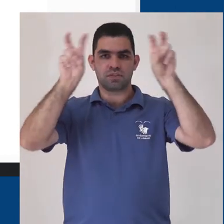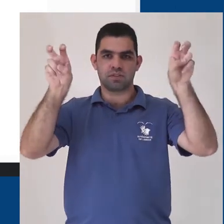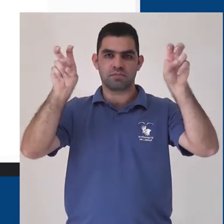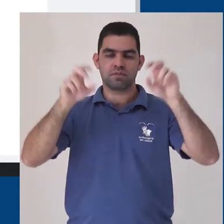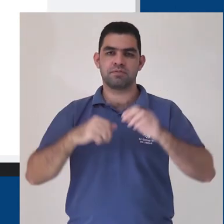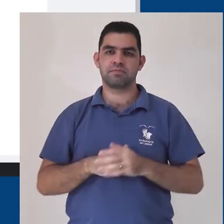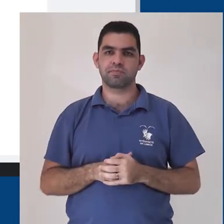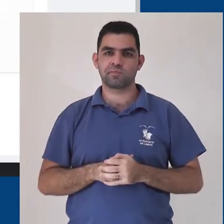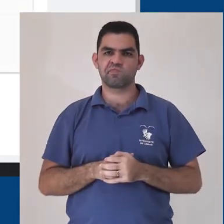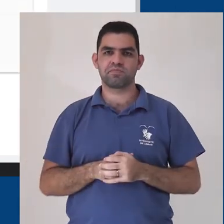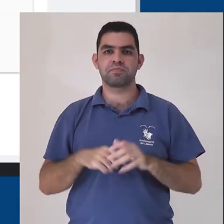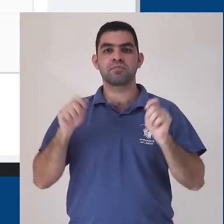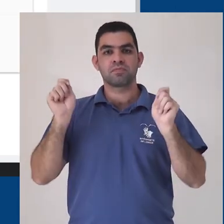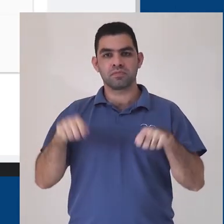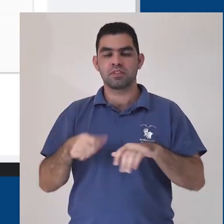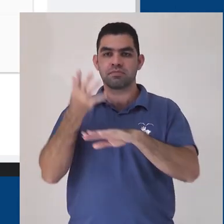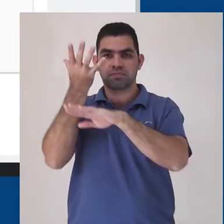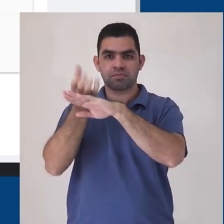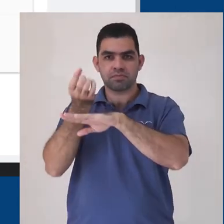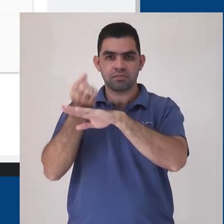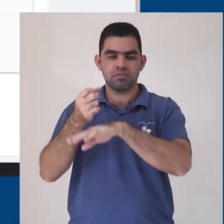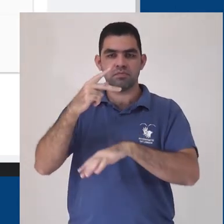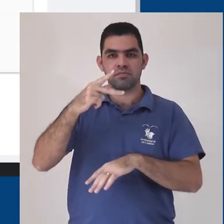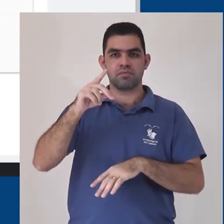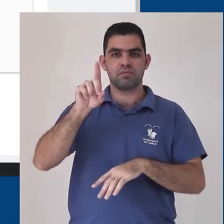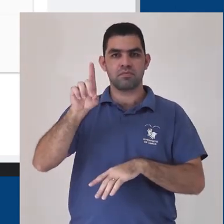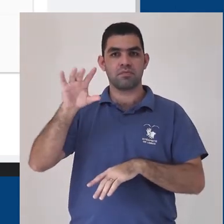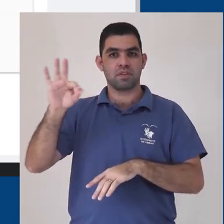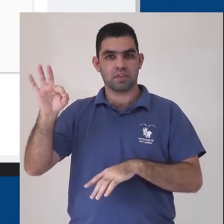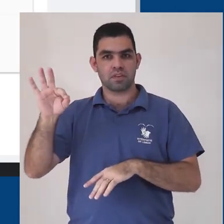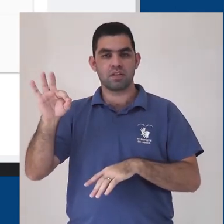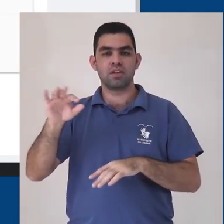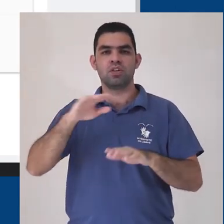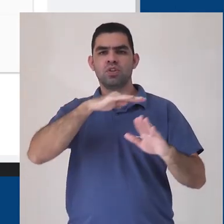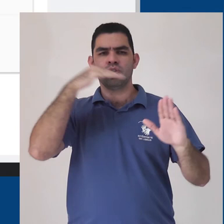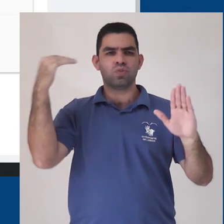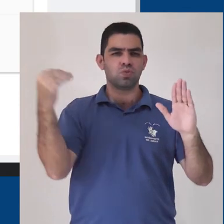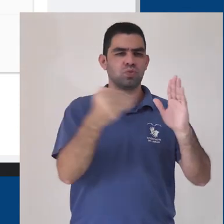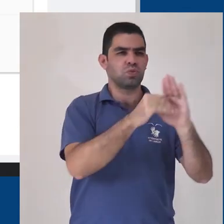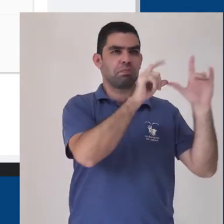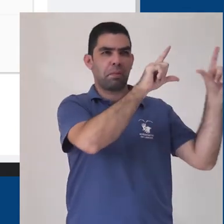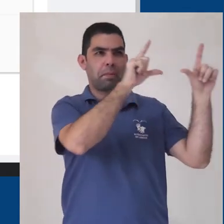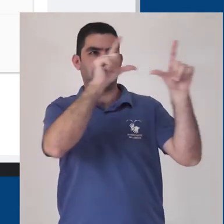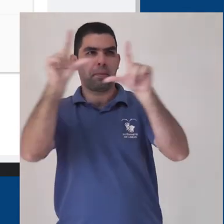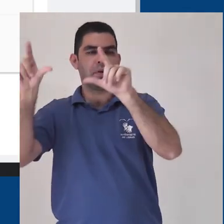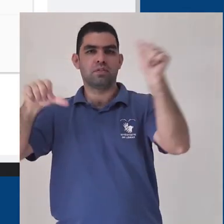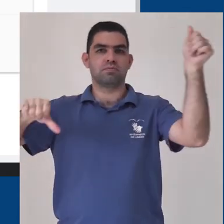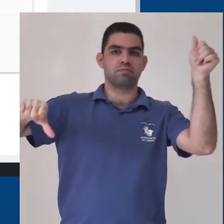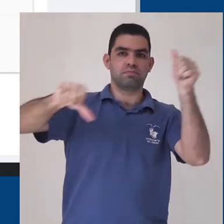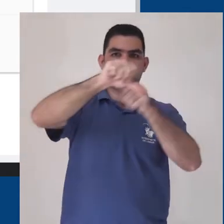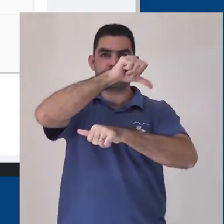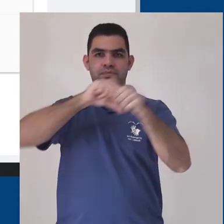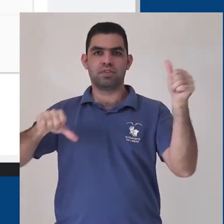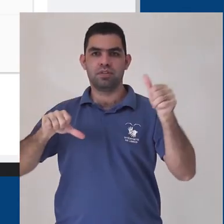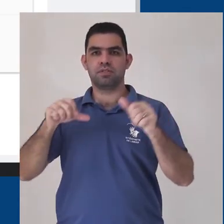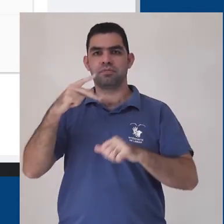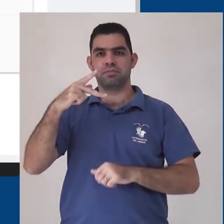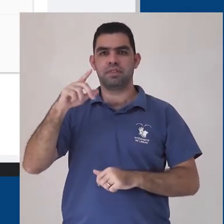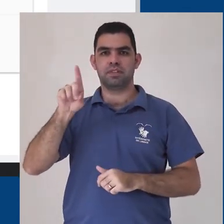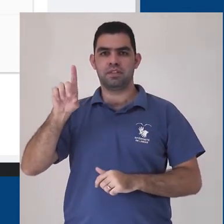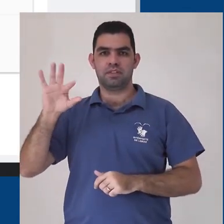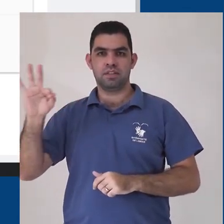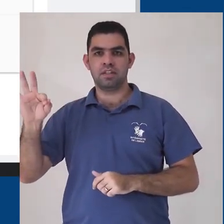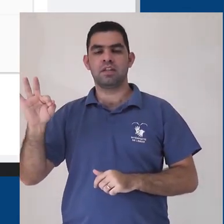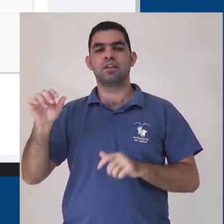do nosso Jamboard. Podemos fazer download de um PDF e isso compilará todos os slides da nossa apresentação em um único arquivo